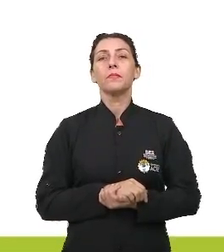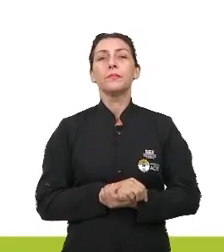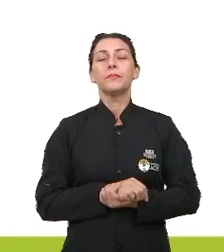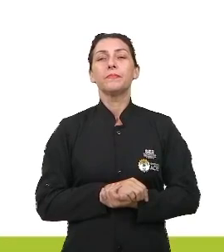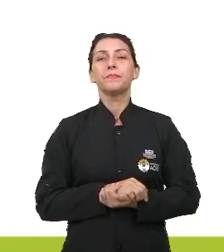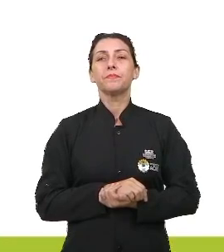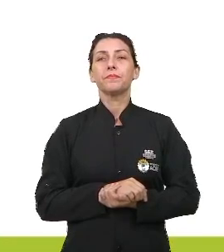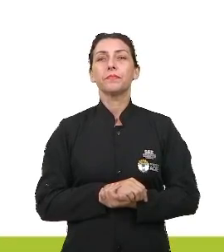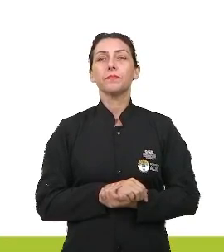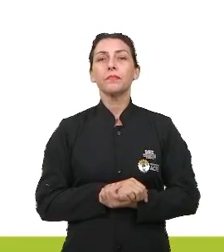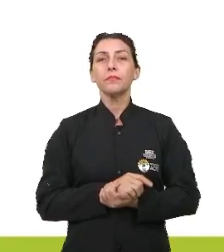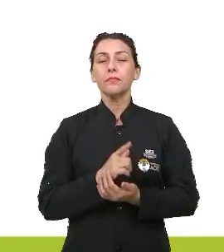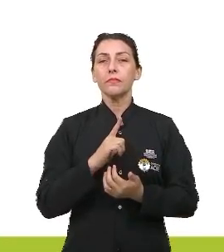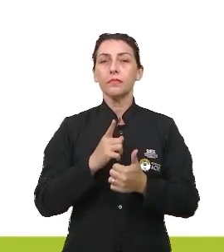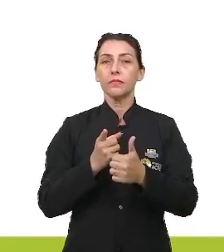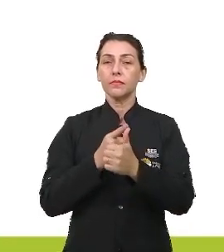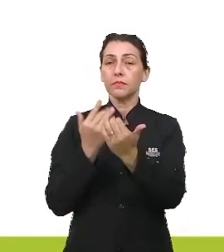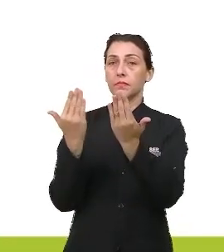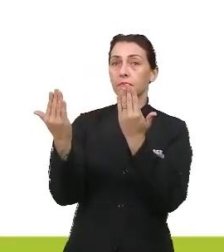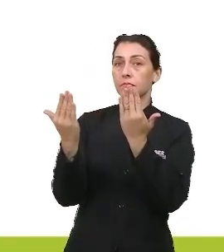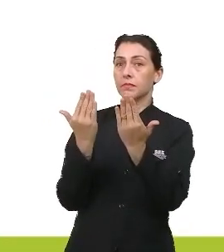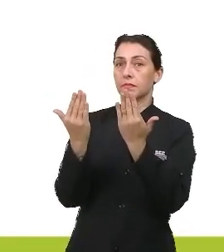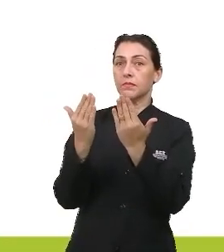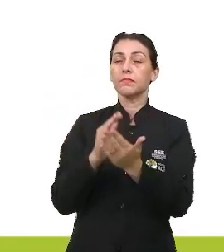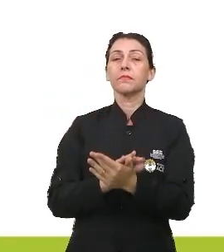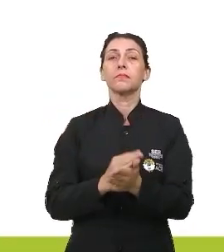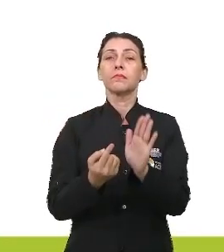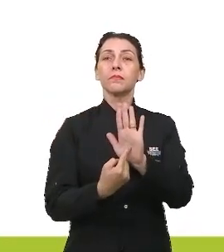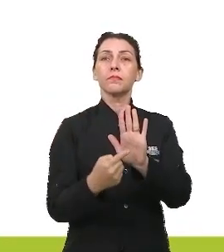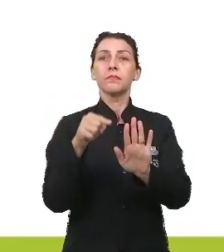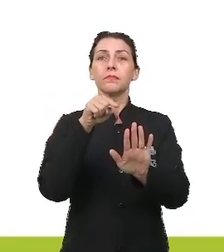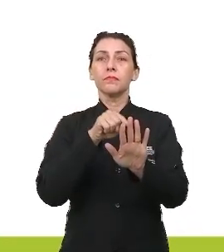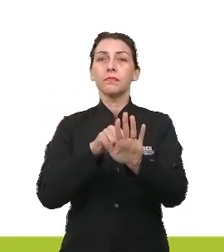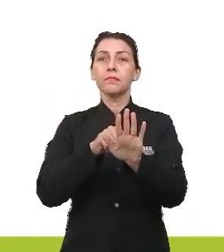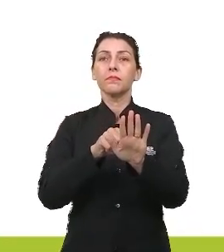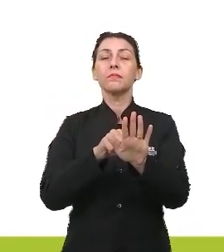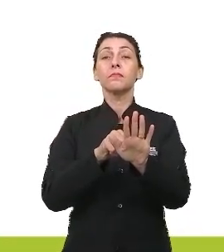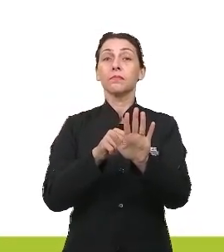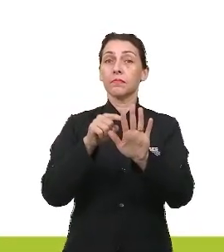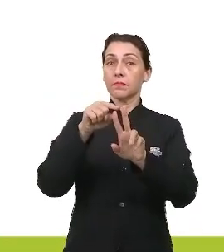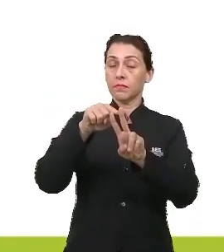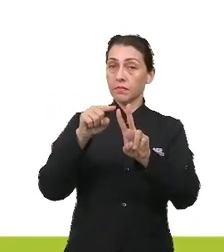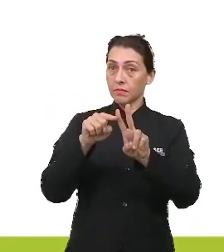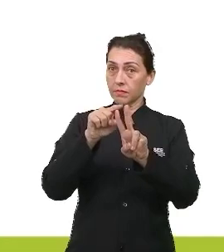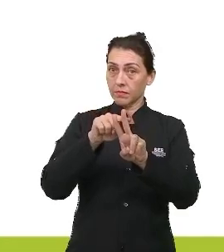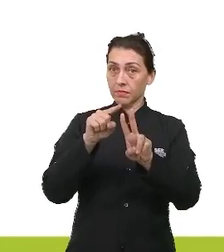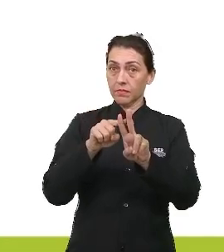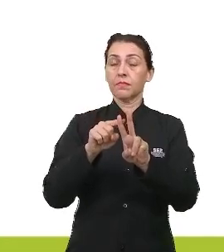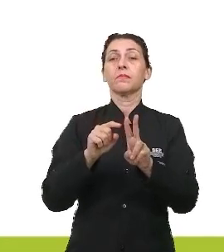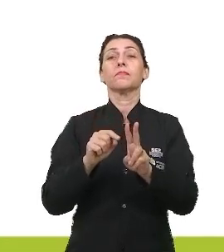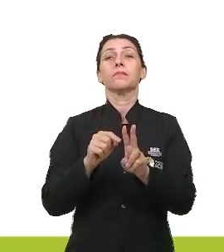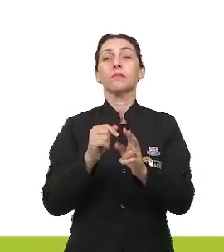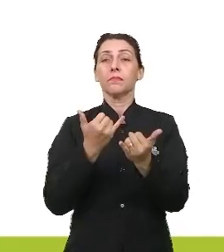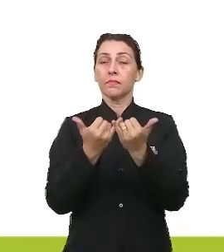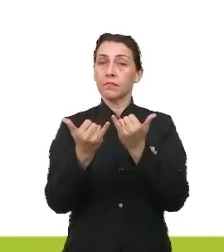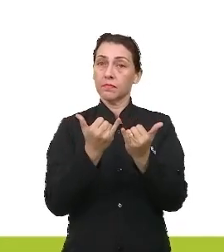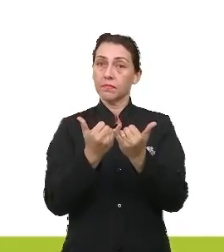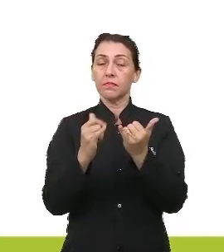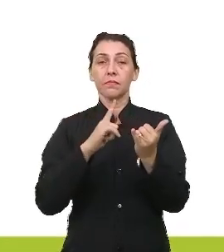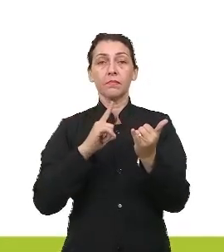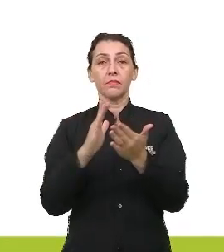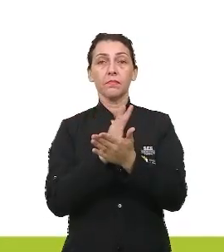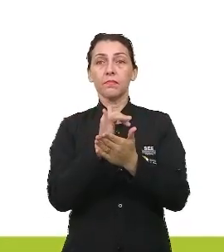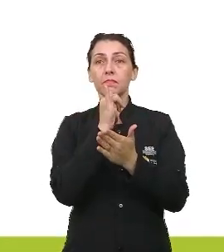conceitual. Temos aí comparação, metáfora, são duas figuras de linguagens semelhantes, temos alguns